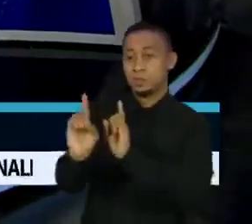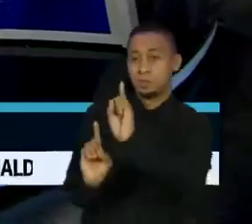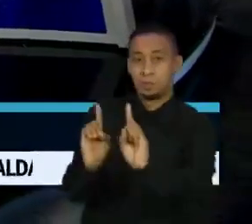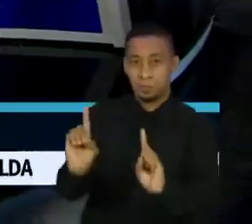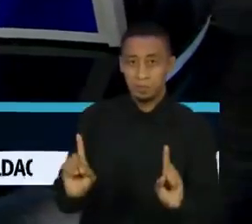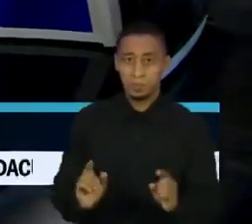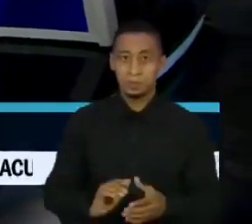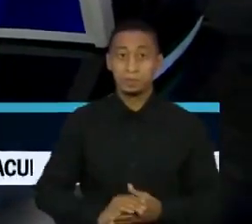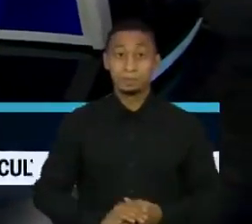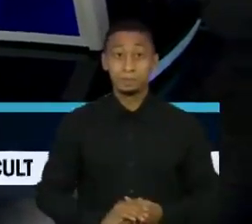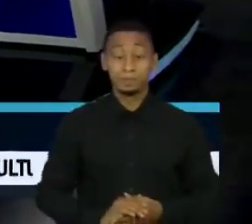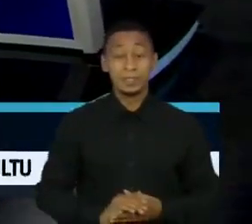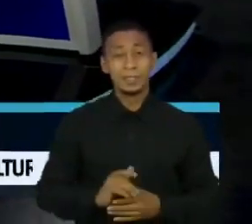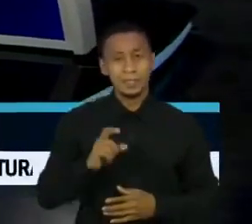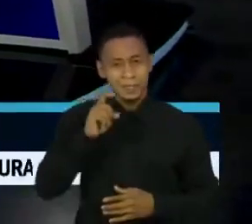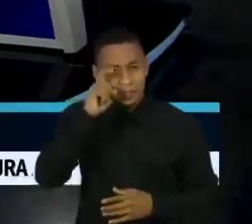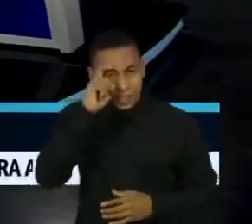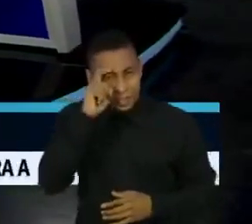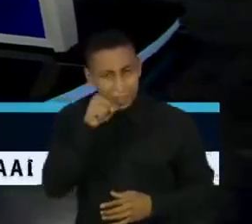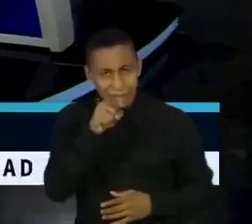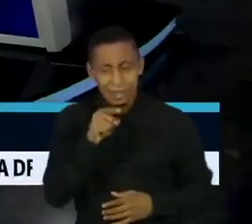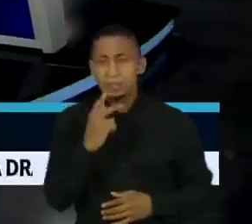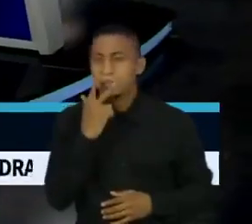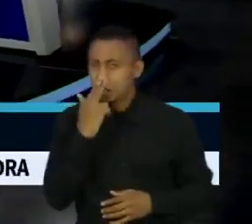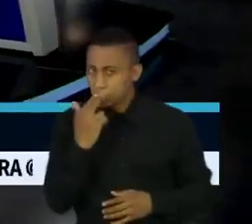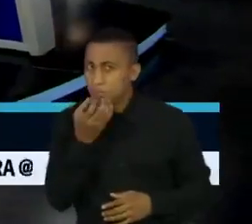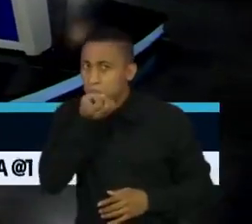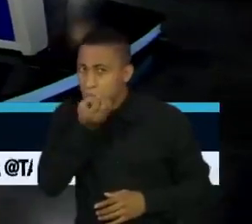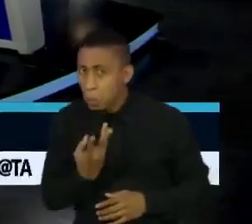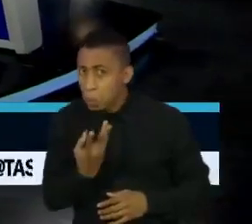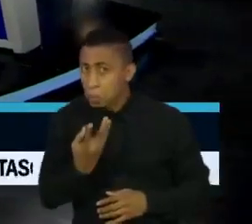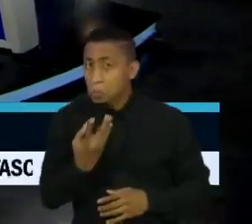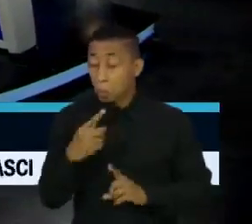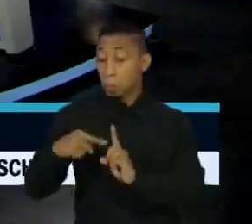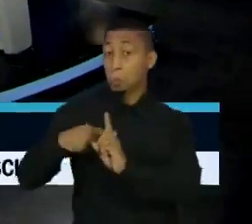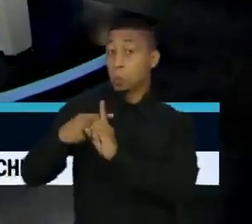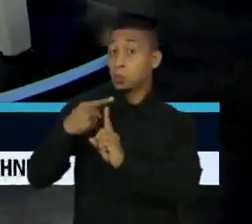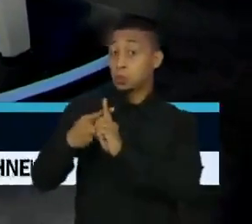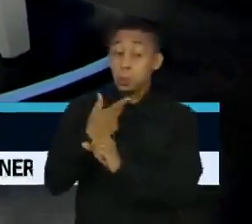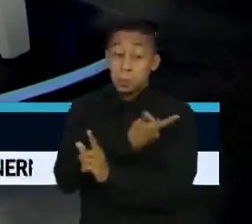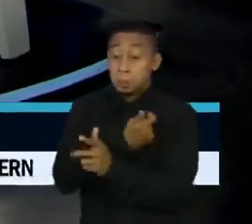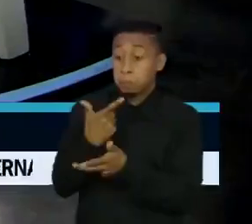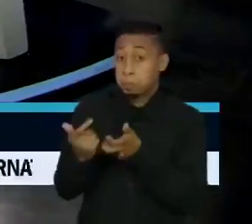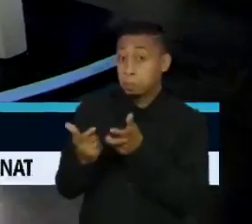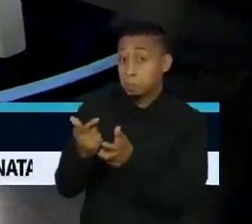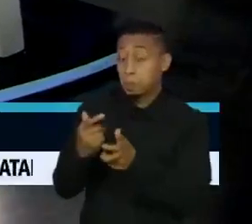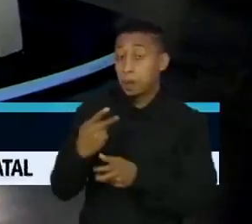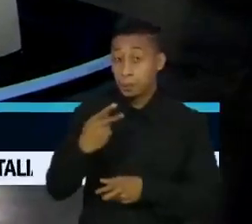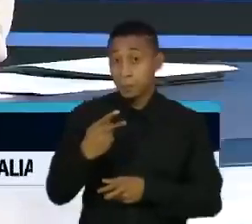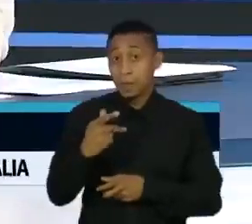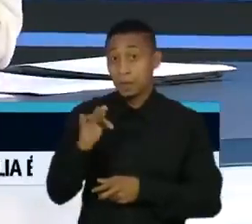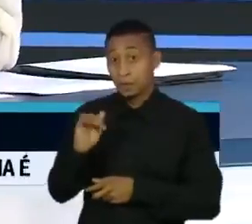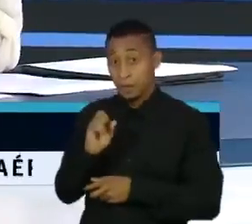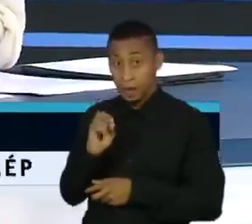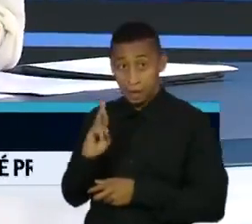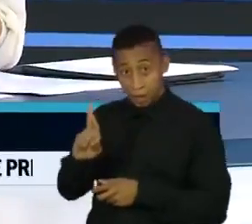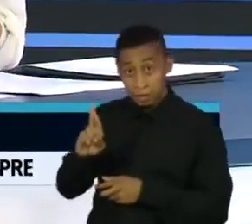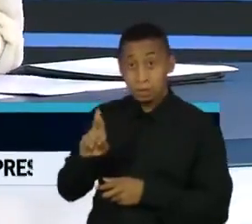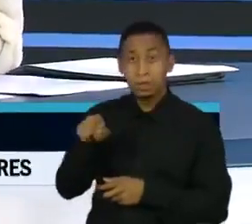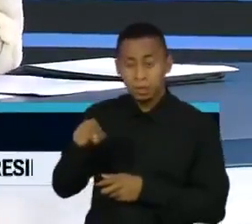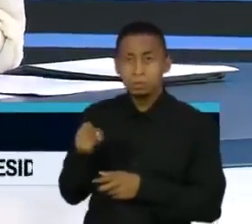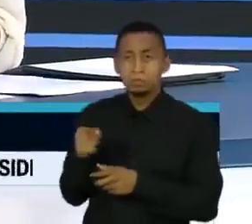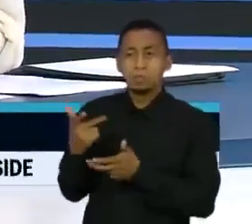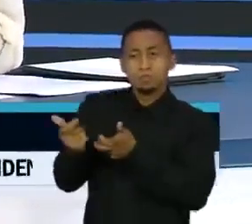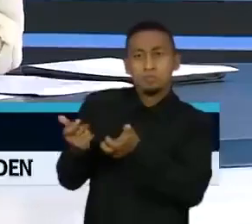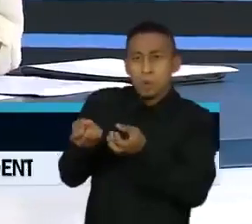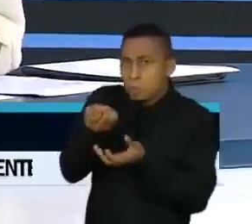Natália, nós podemos nos animar com os resultados positivos da Pfizer-BioNTech e eu gostaria de perguntar também o que se sabe de